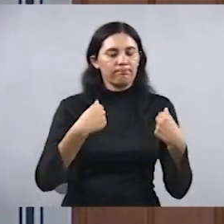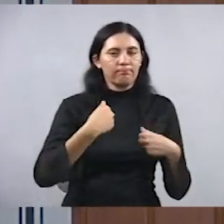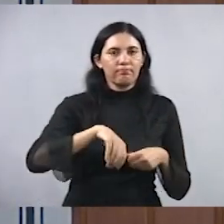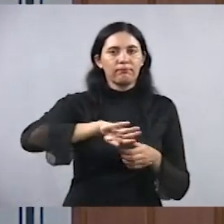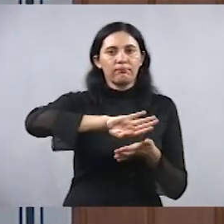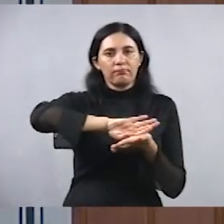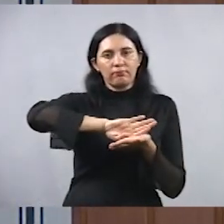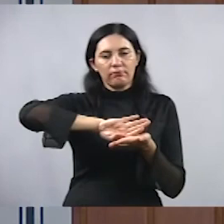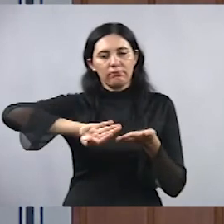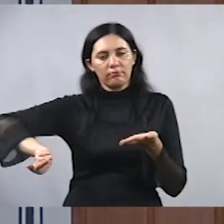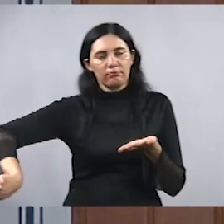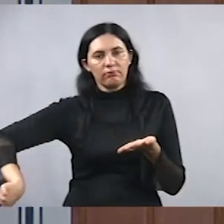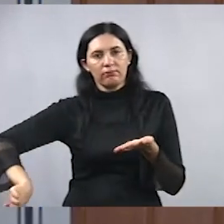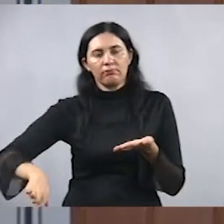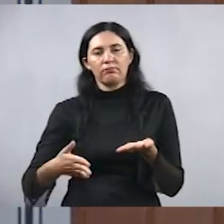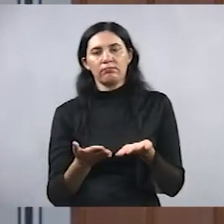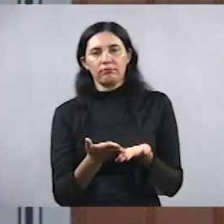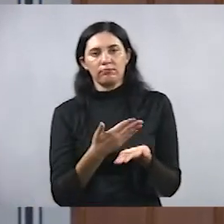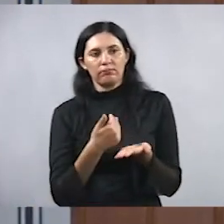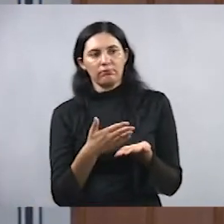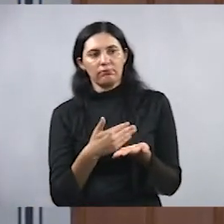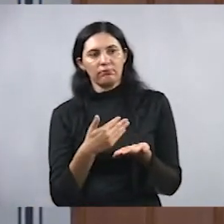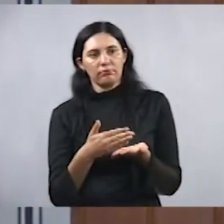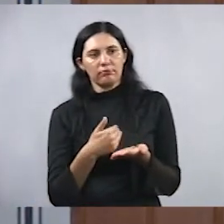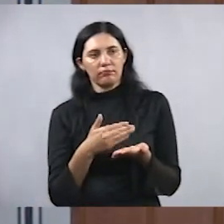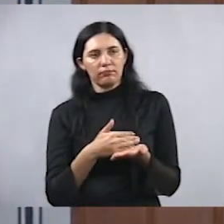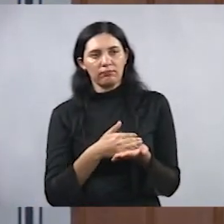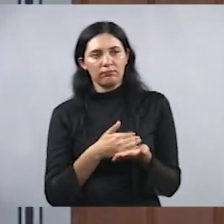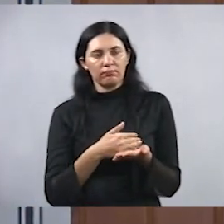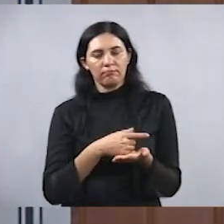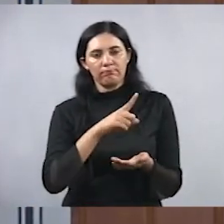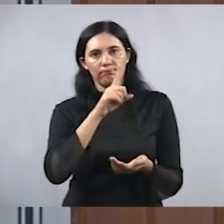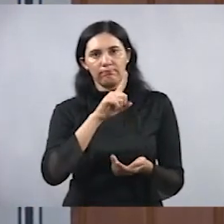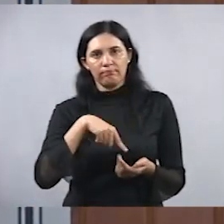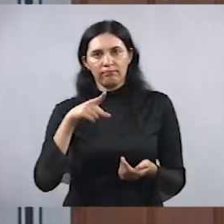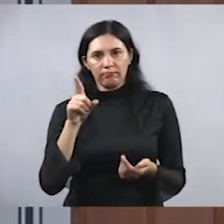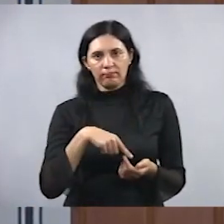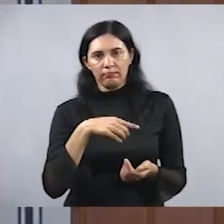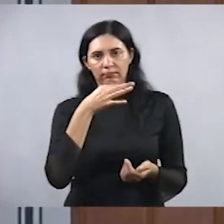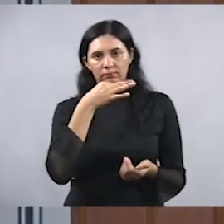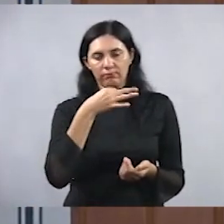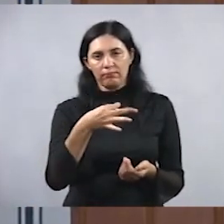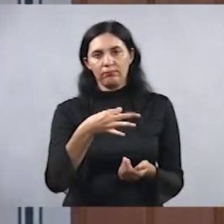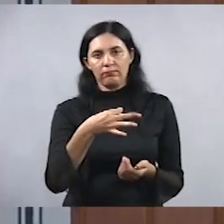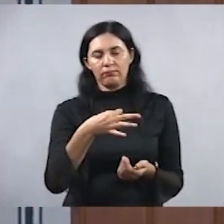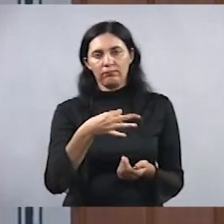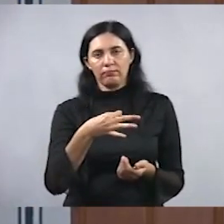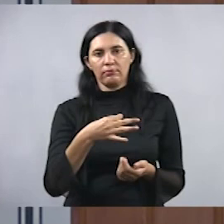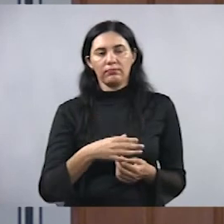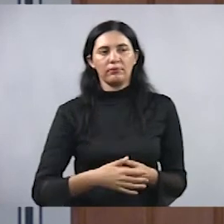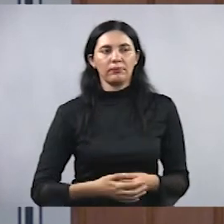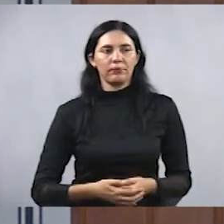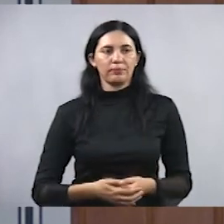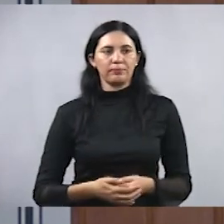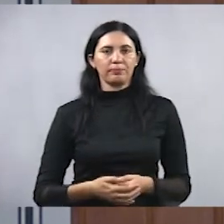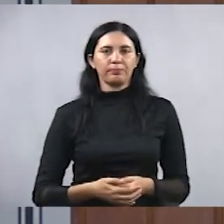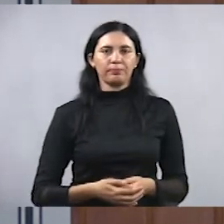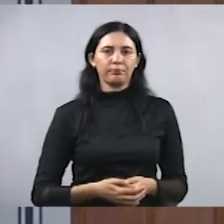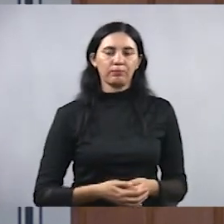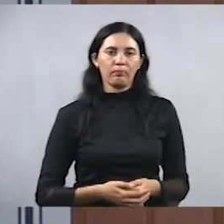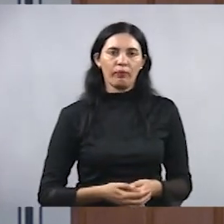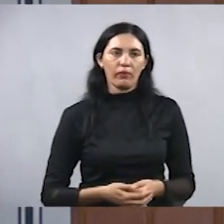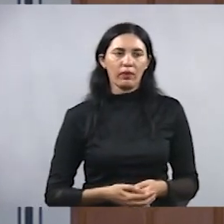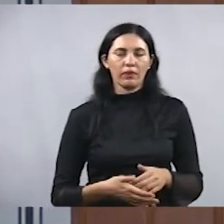esse material e a exclusão desses assuntos da nossa rede. E eu vou propor mais,